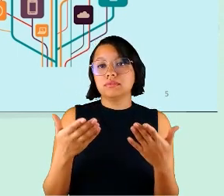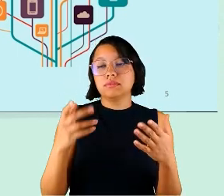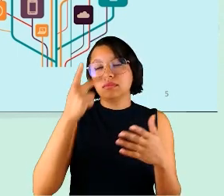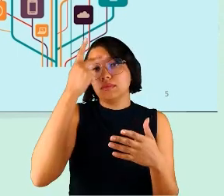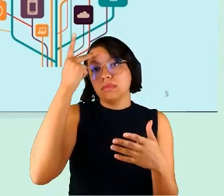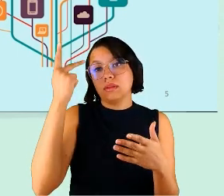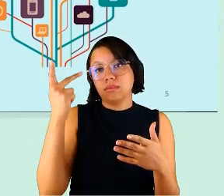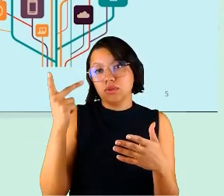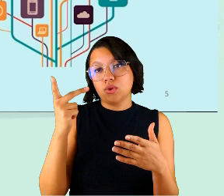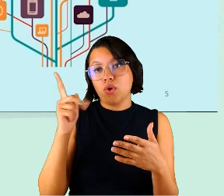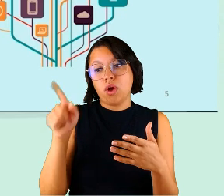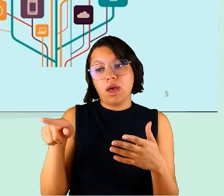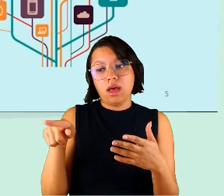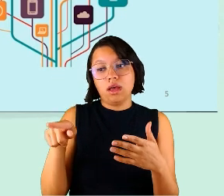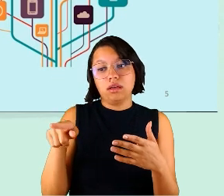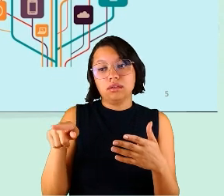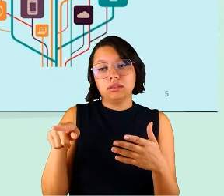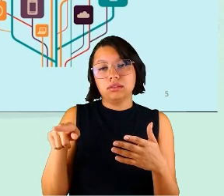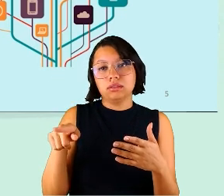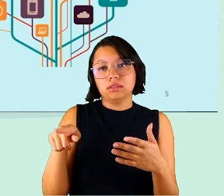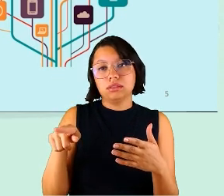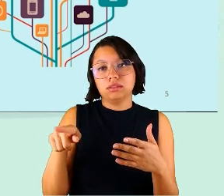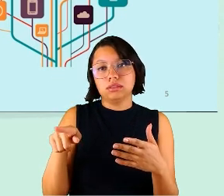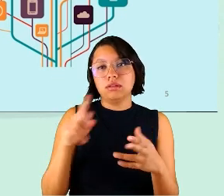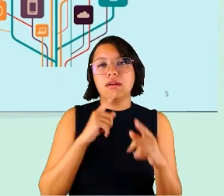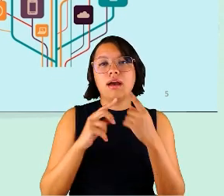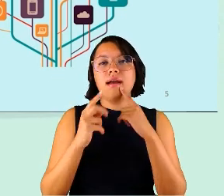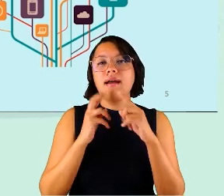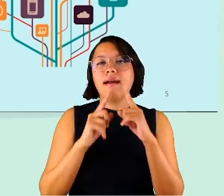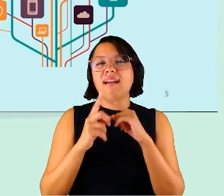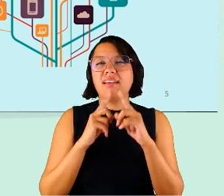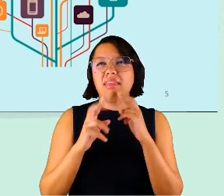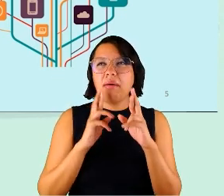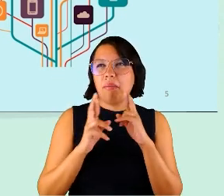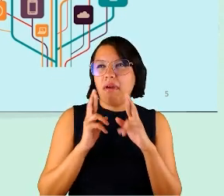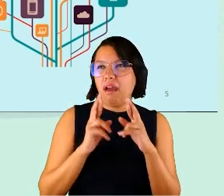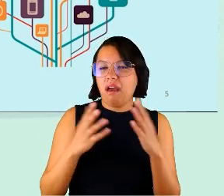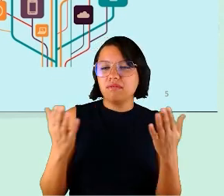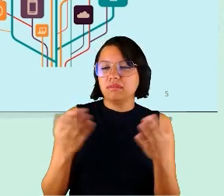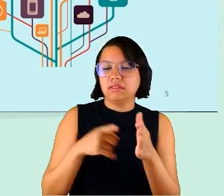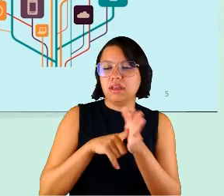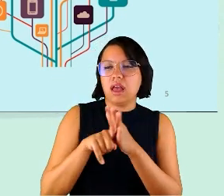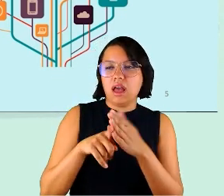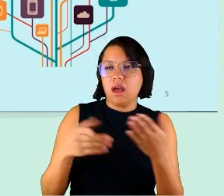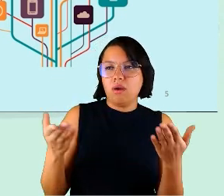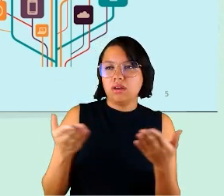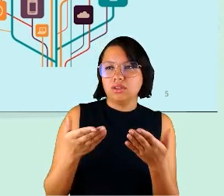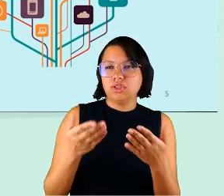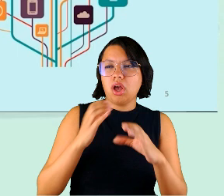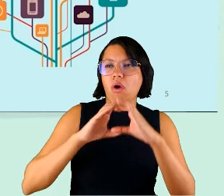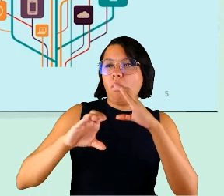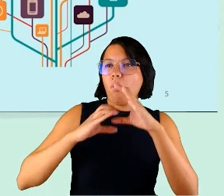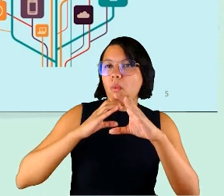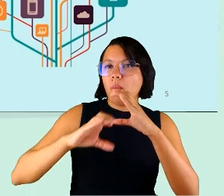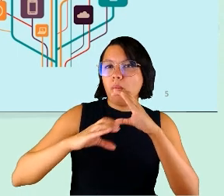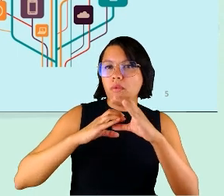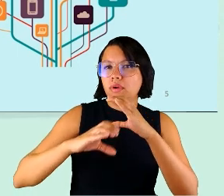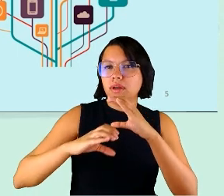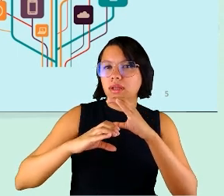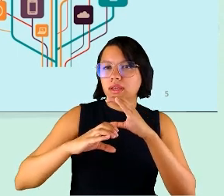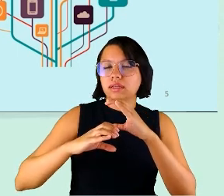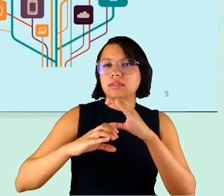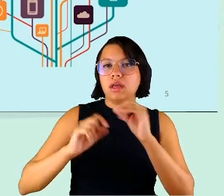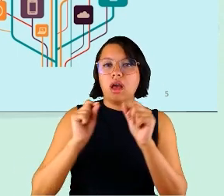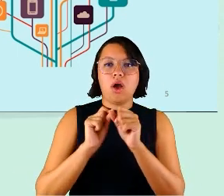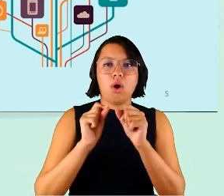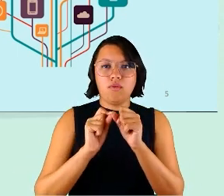pessoas, elas reclamavam dessa questão aí de que a comunicação mediada